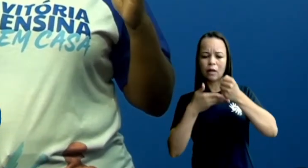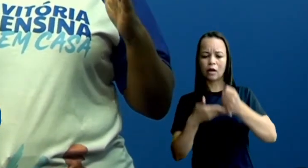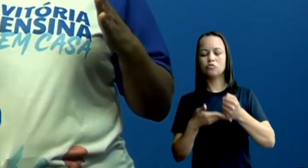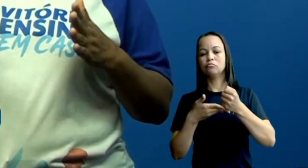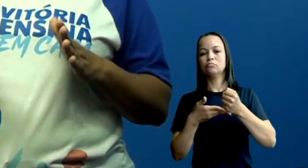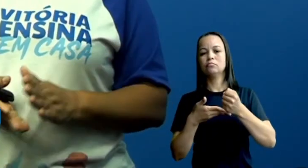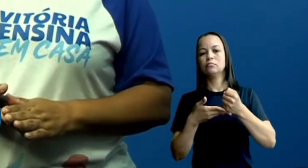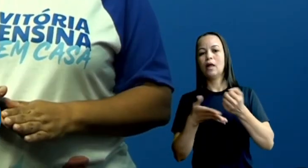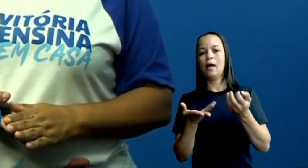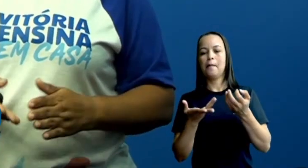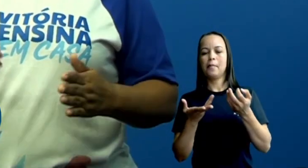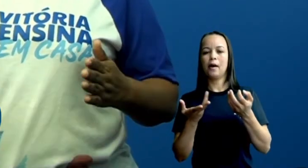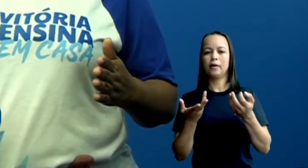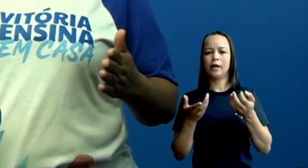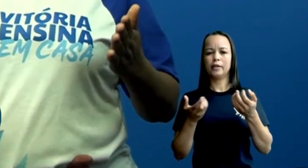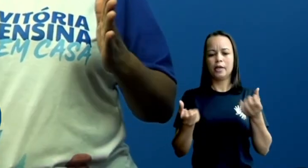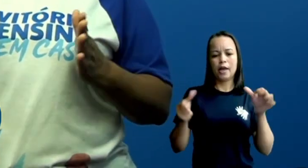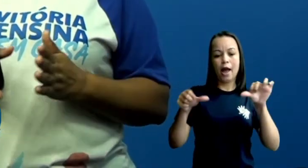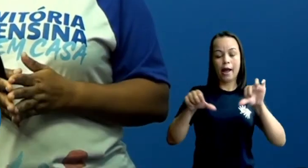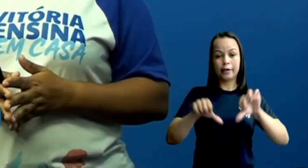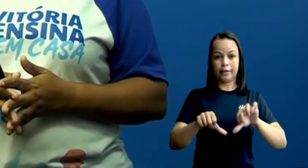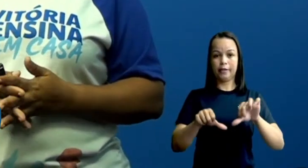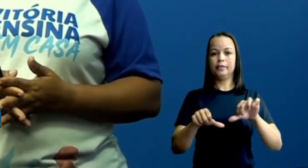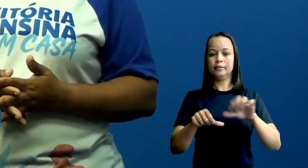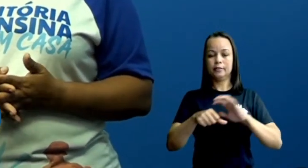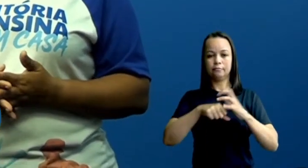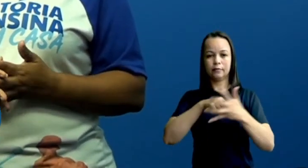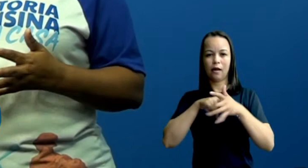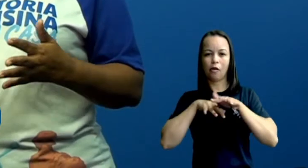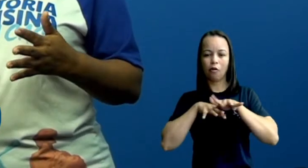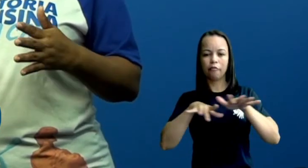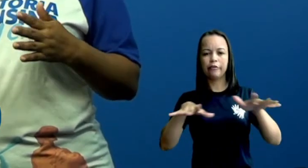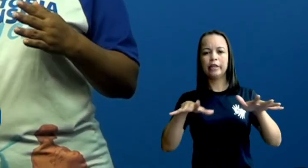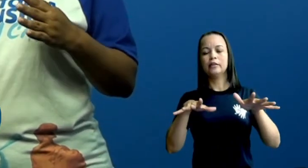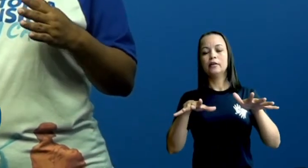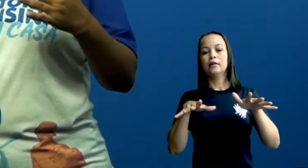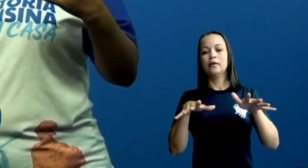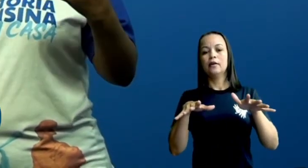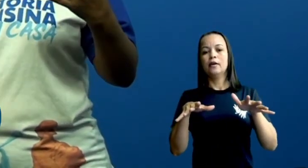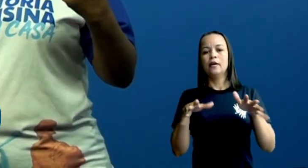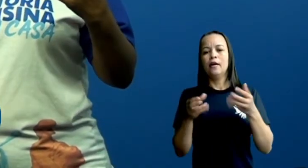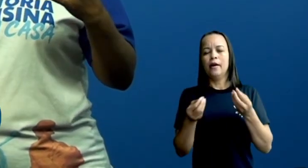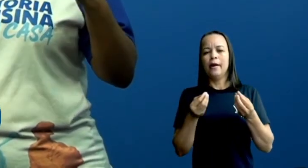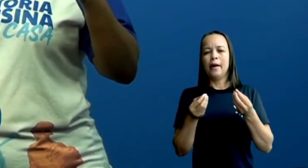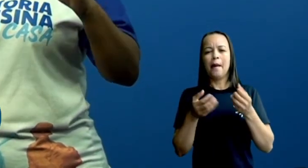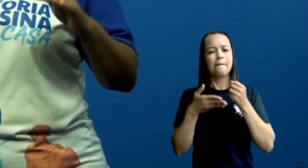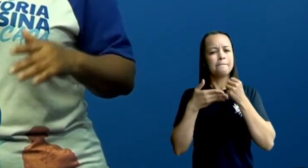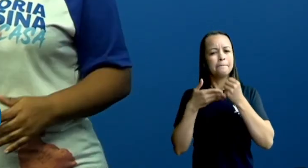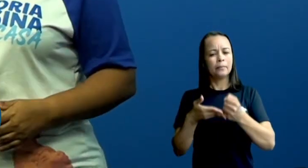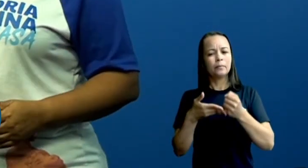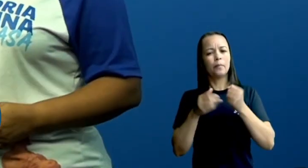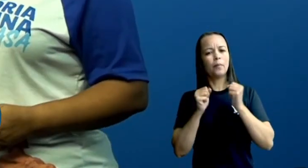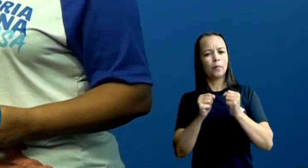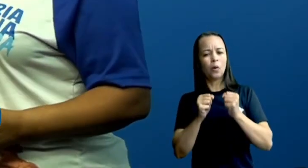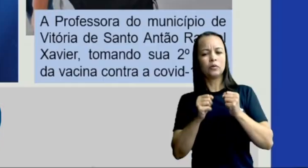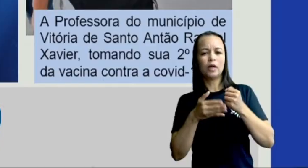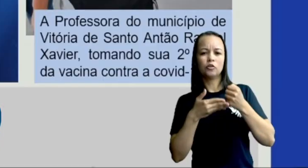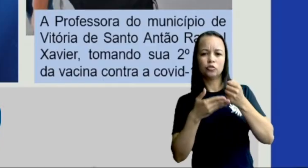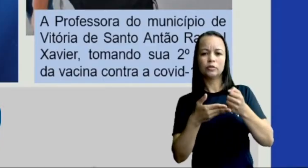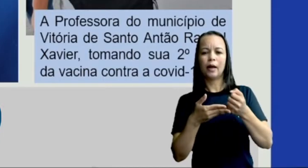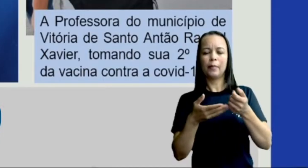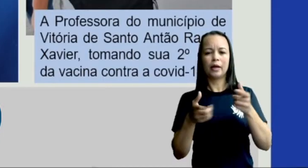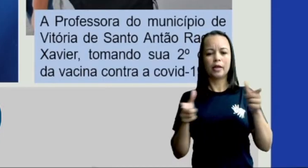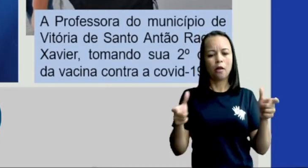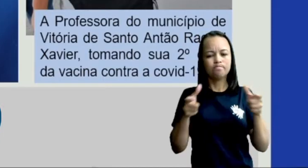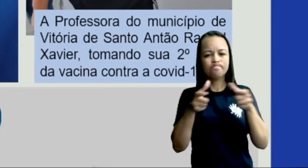a crise sanitária da Covid-19 a gente possa ajudar, contribuir para que ela possa diminuir. Vamos